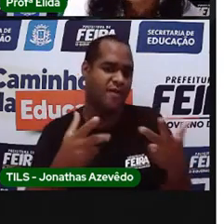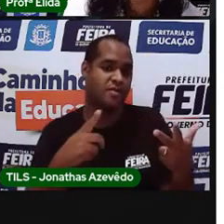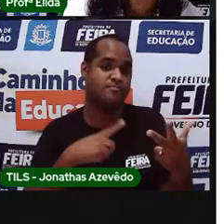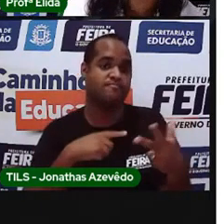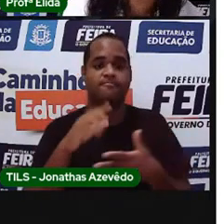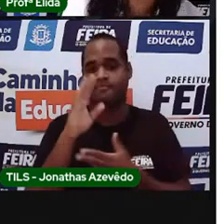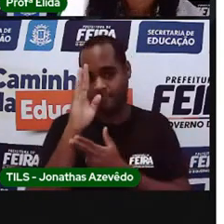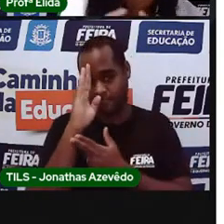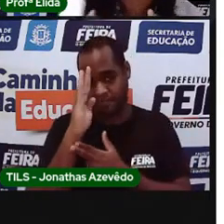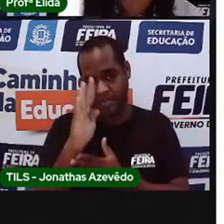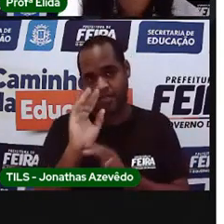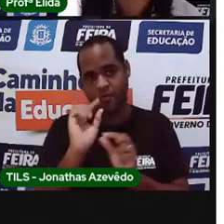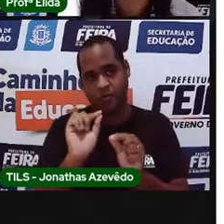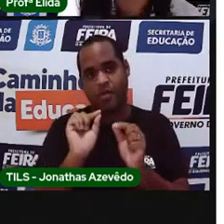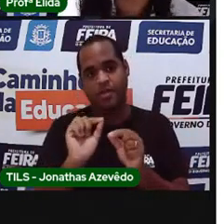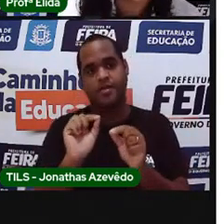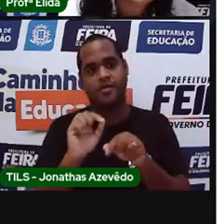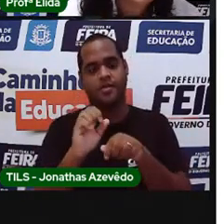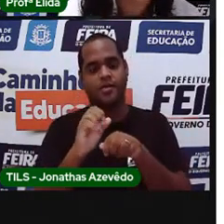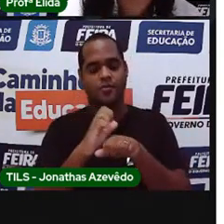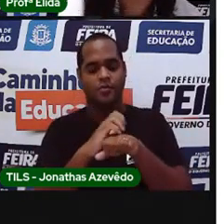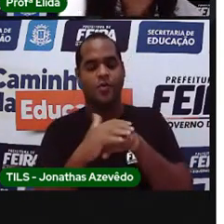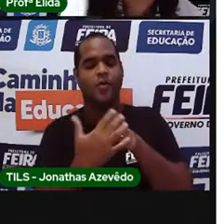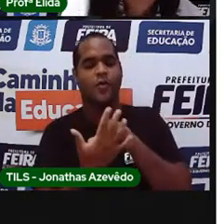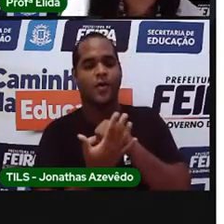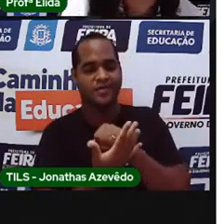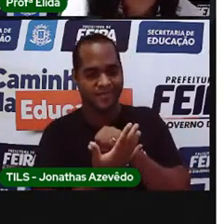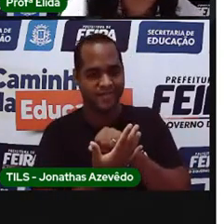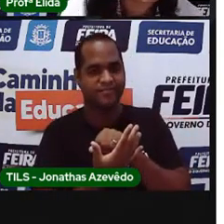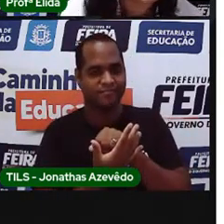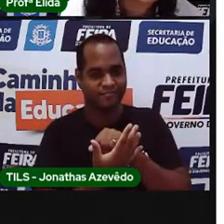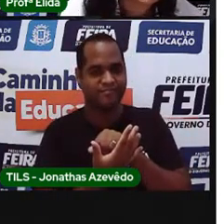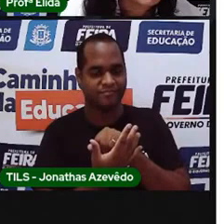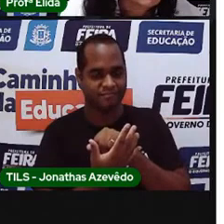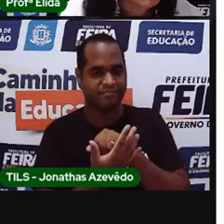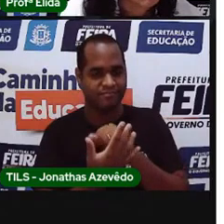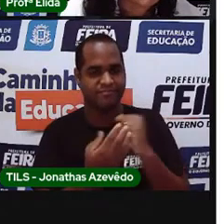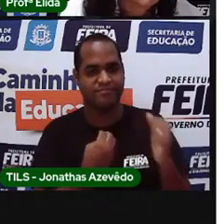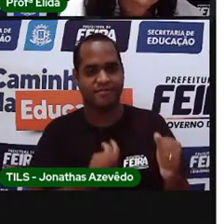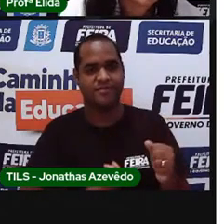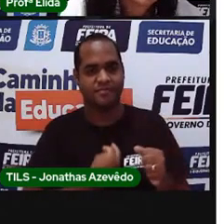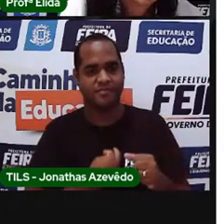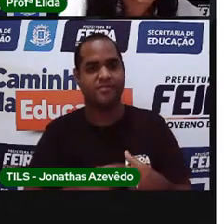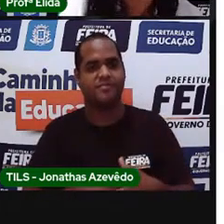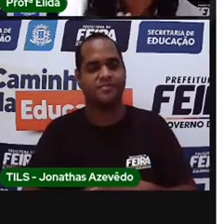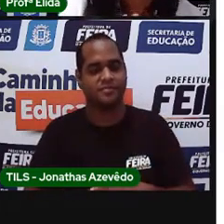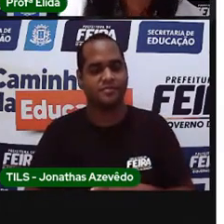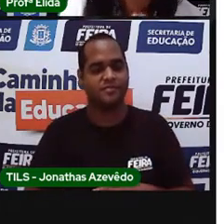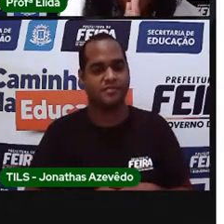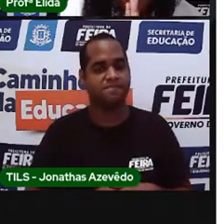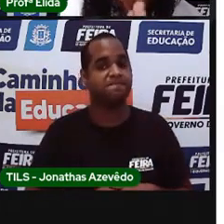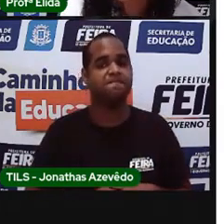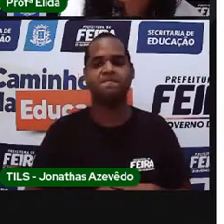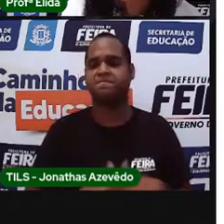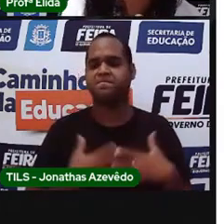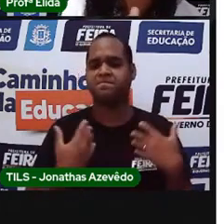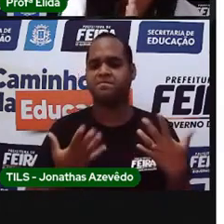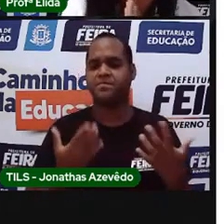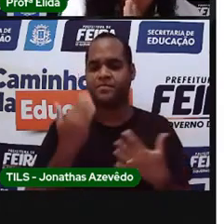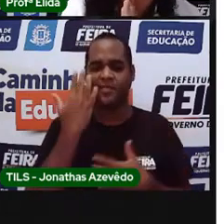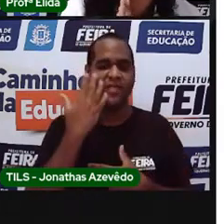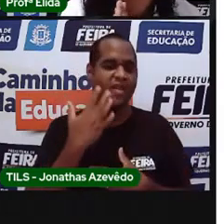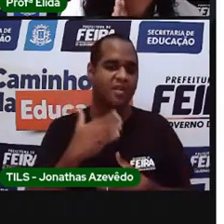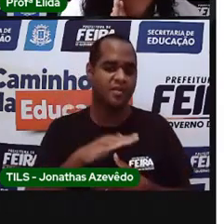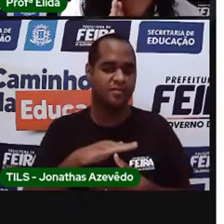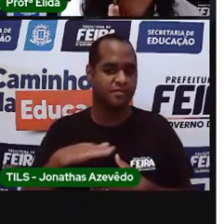principalmente por conta da pandemia causada pela covid-19. E essas crianças